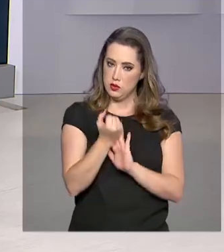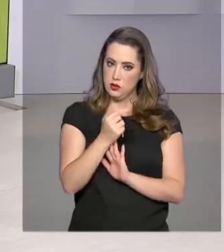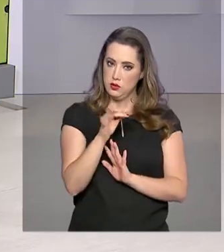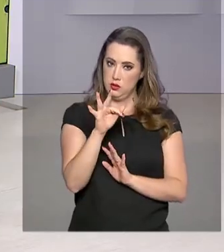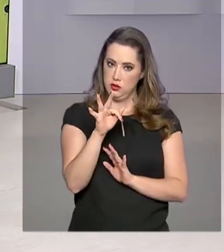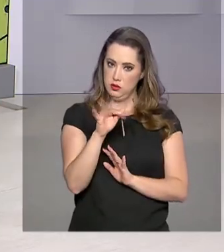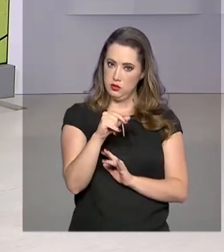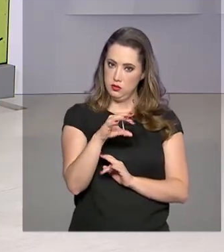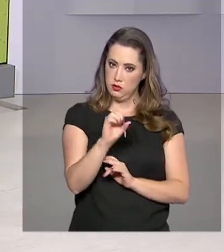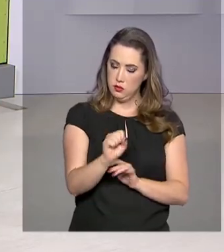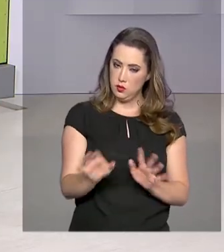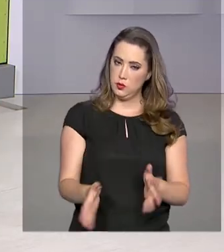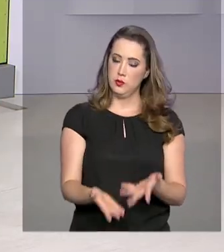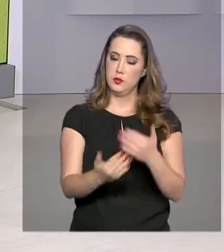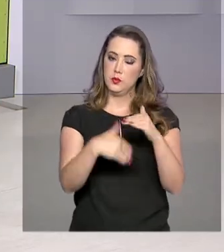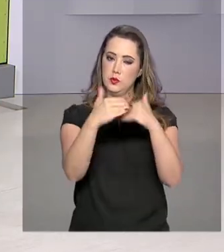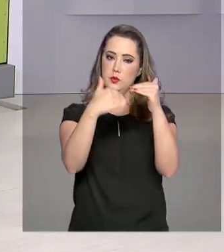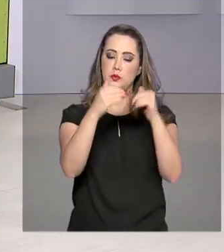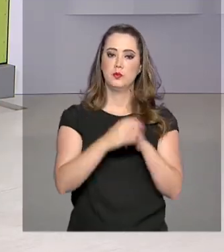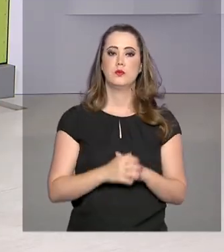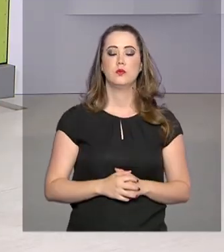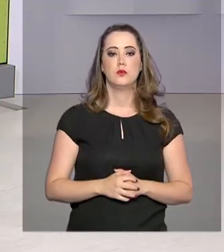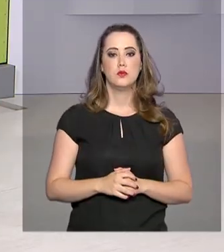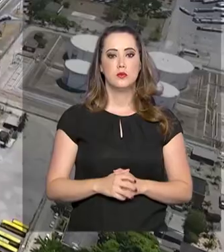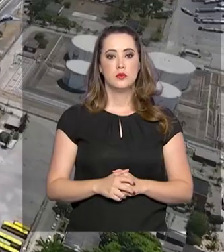do FGTS impulsionam esse aumento.